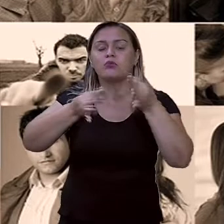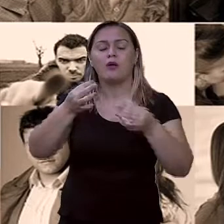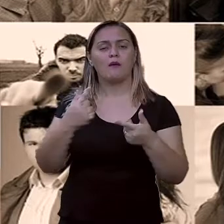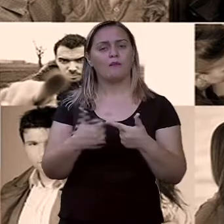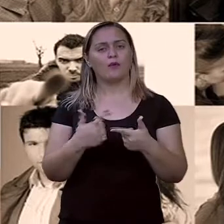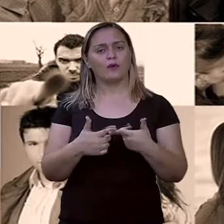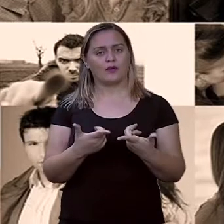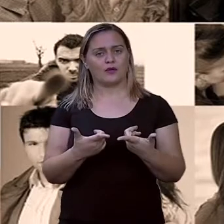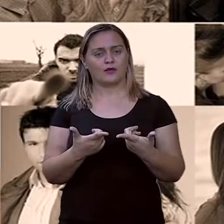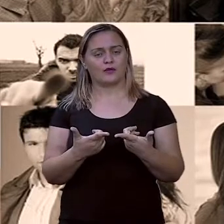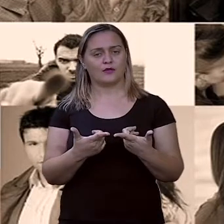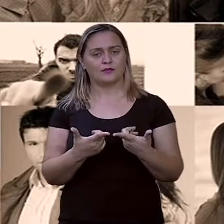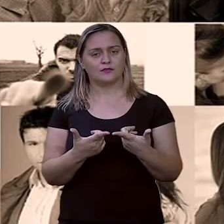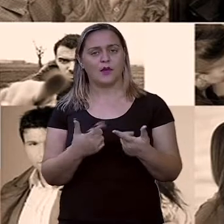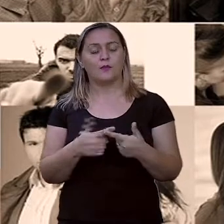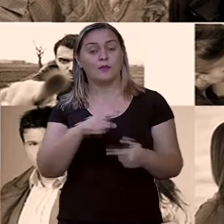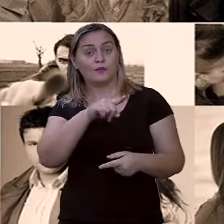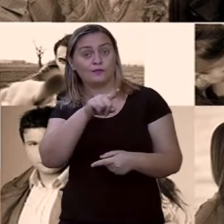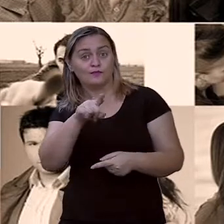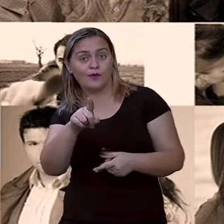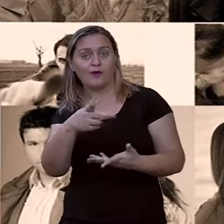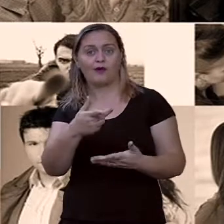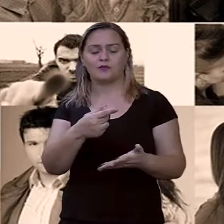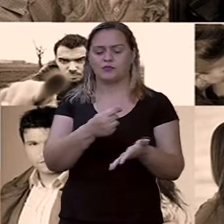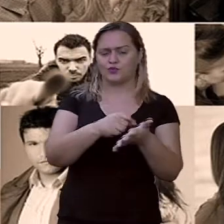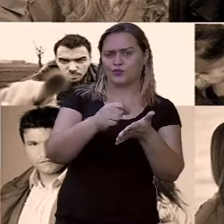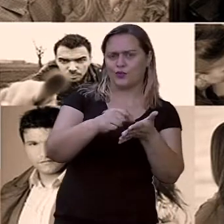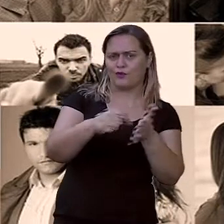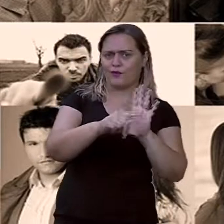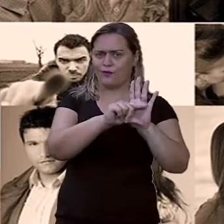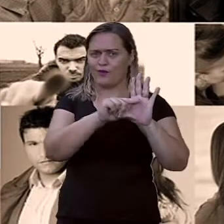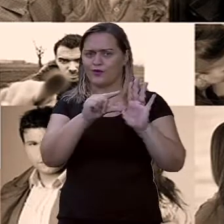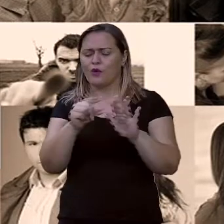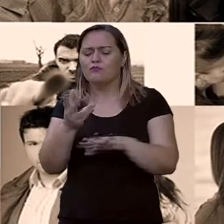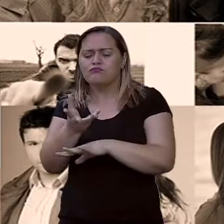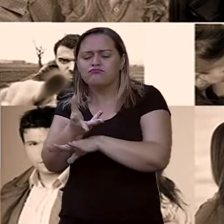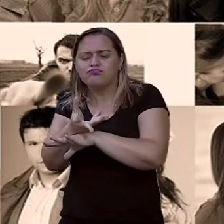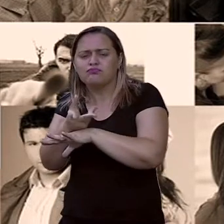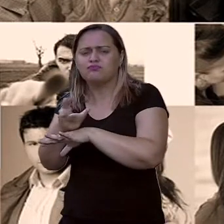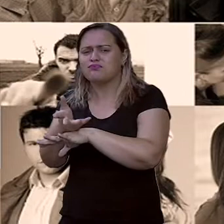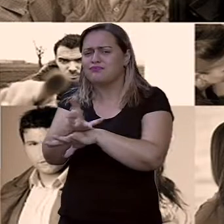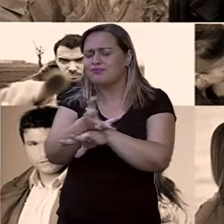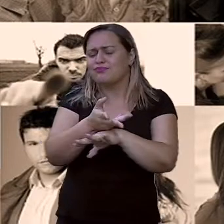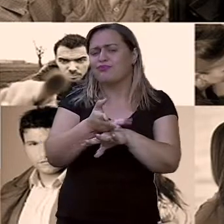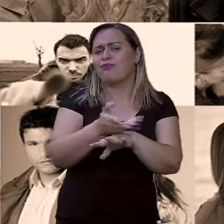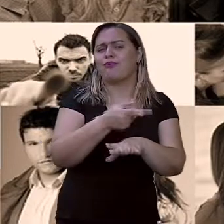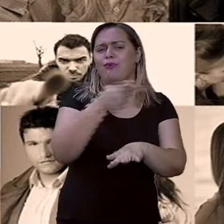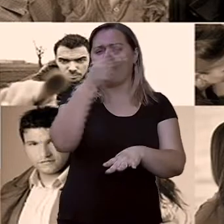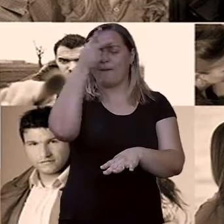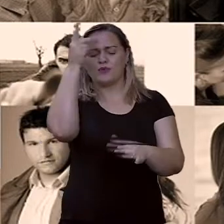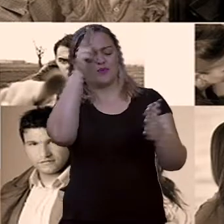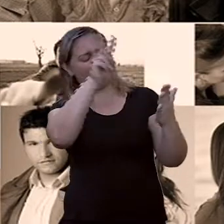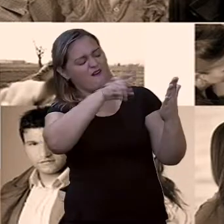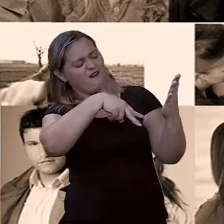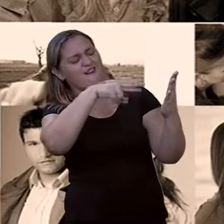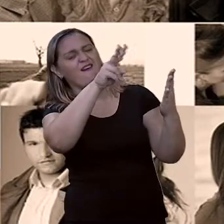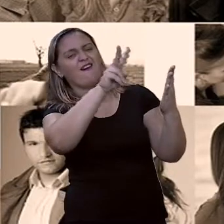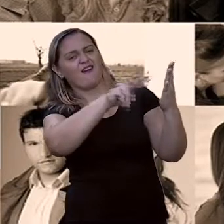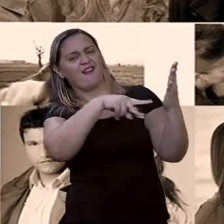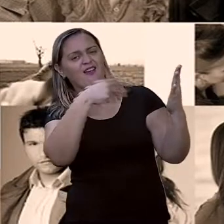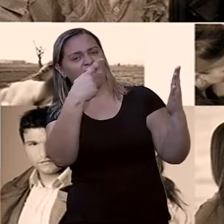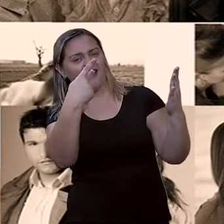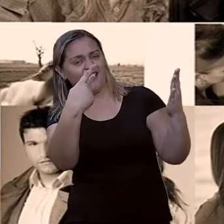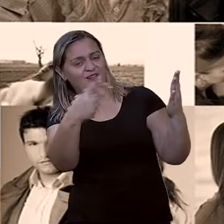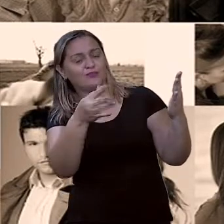persuadir o leitor. Ou seja, convencer o leitor sobre a sua ideia e essas